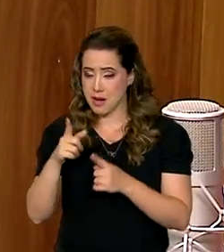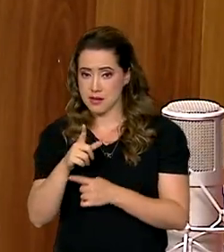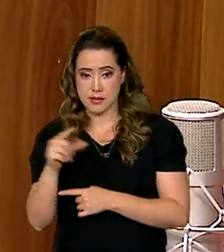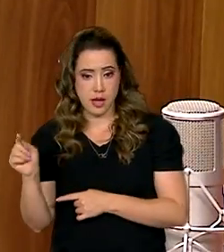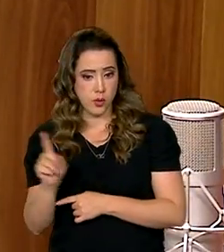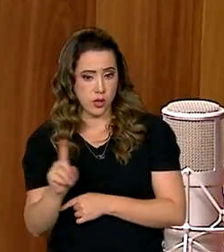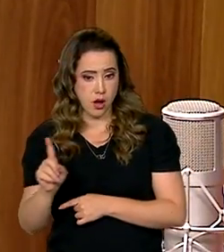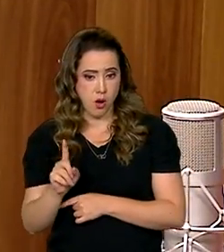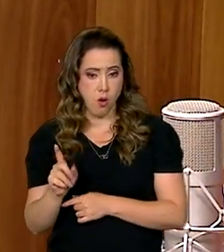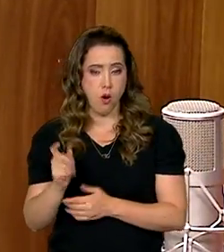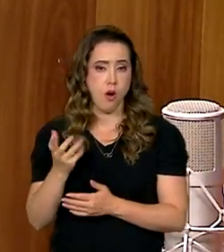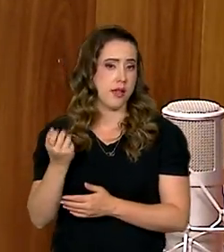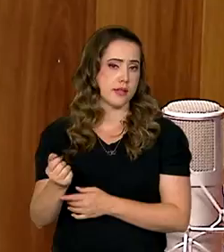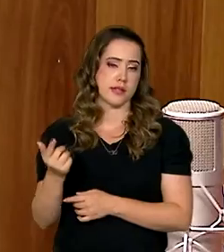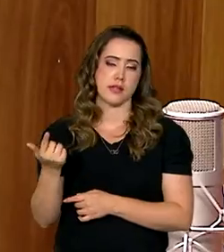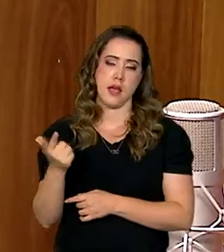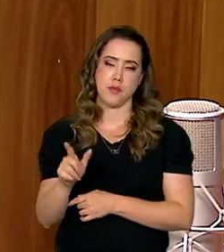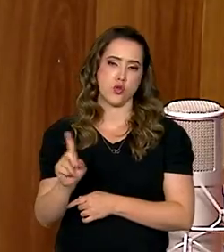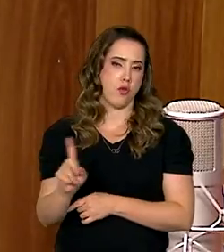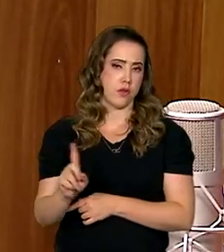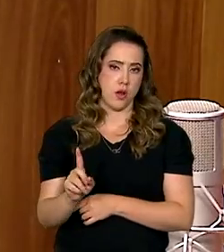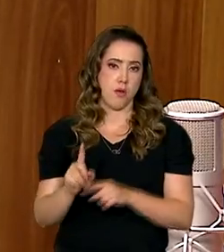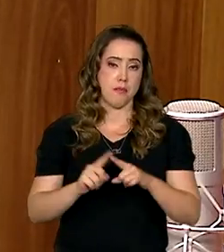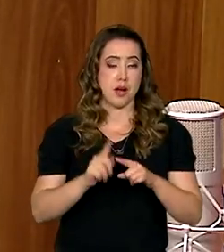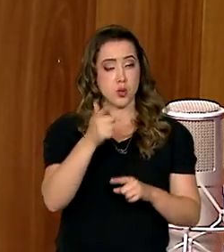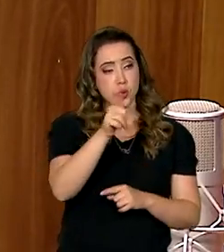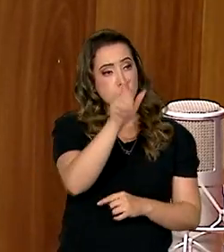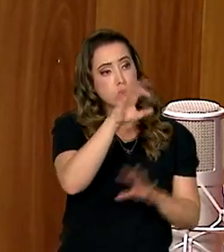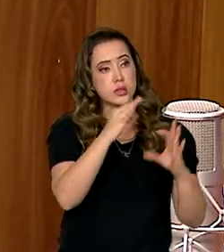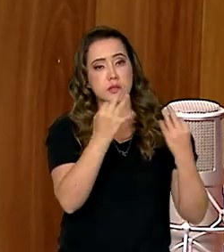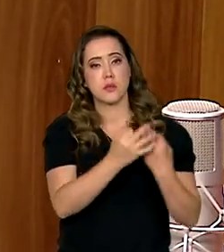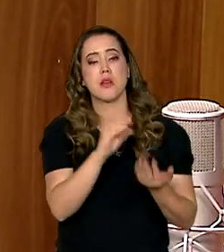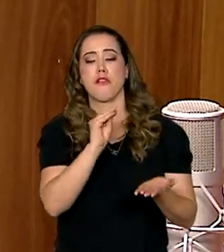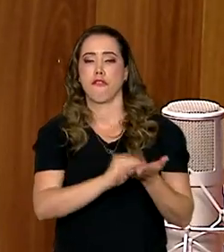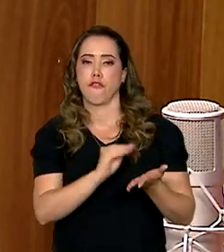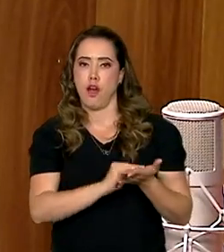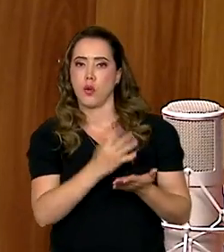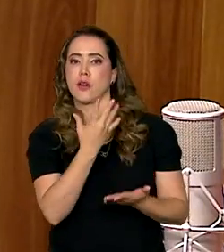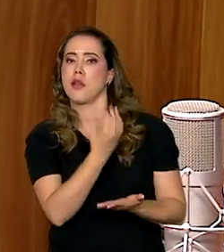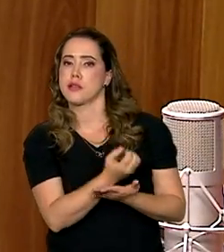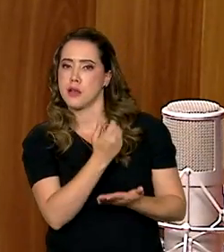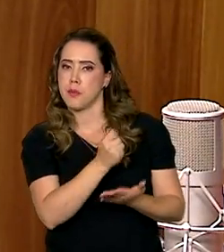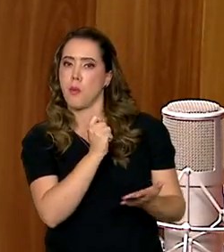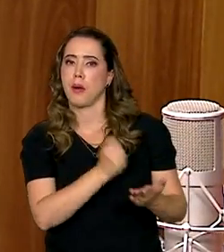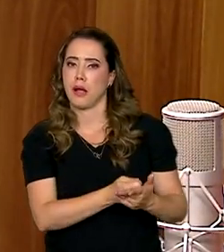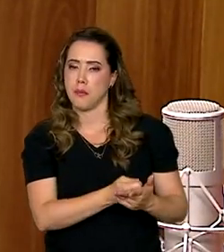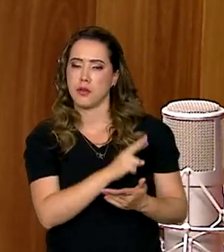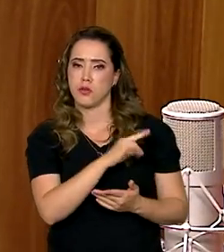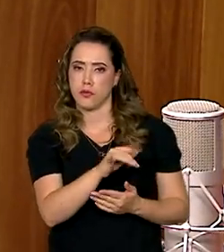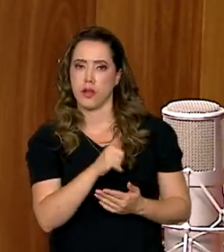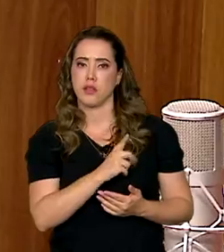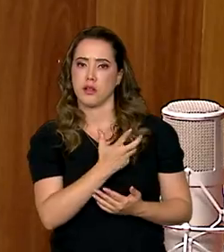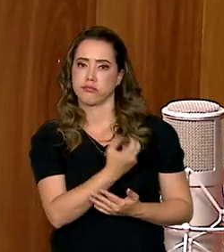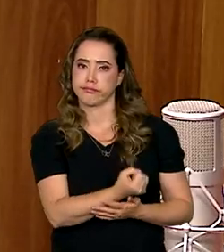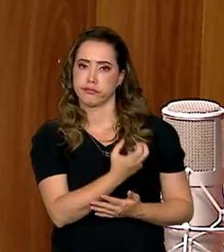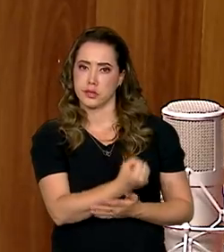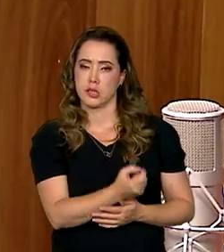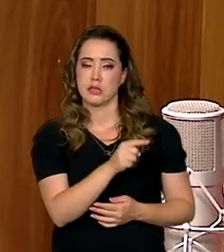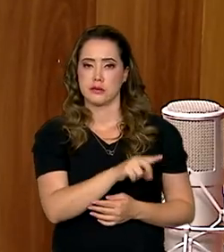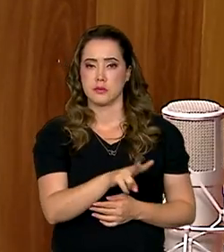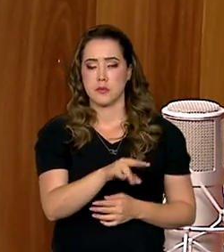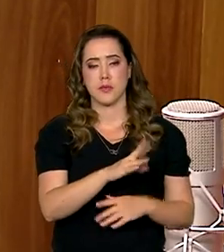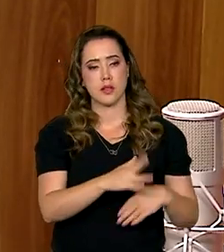Mas aquelas famílias que foram identificadas, que ainda não foram beneficiadas, elas terão ali todo esse